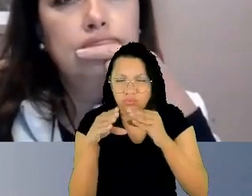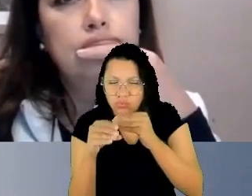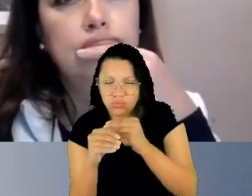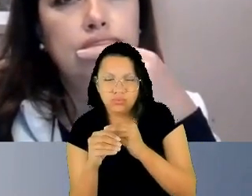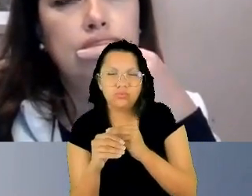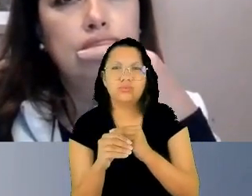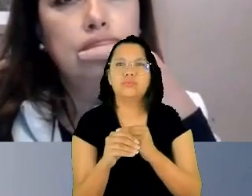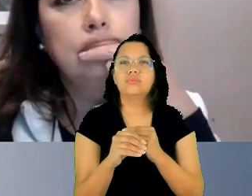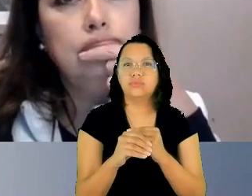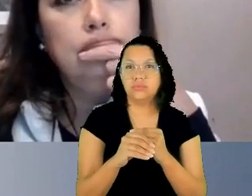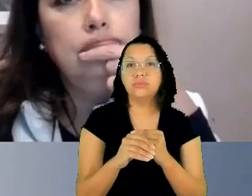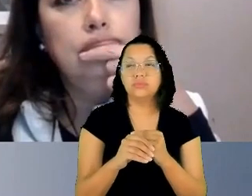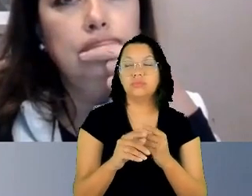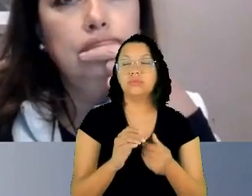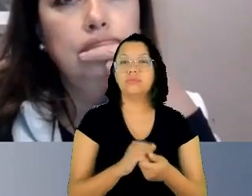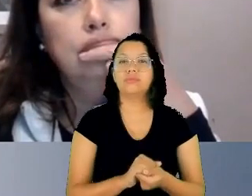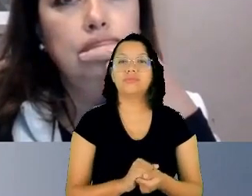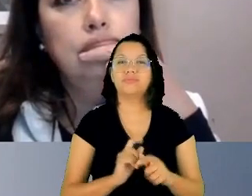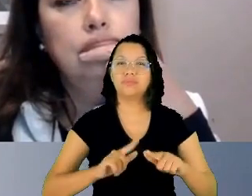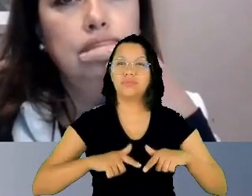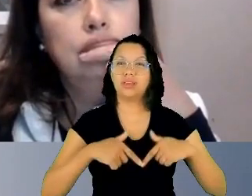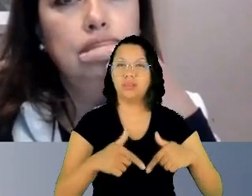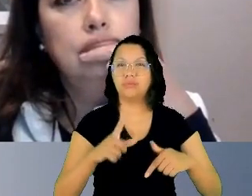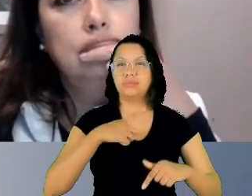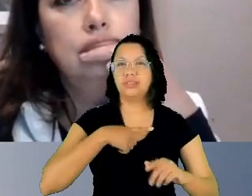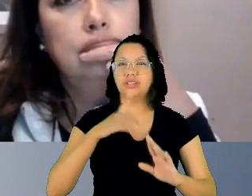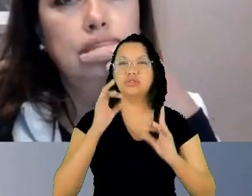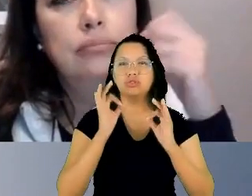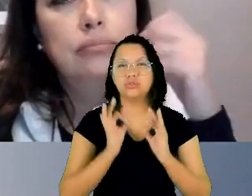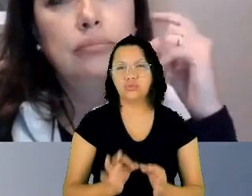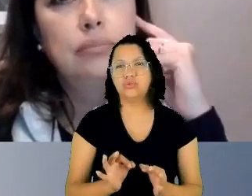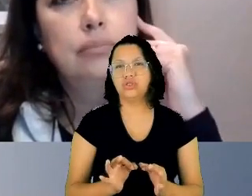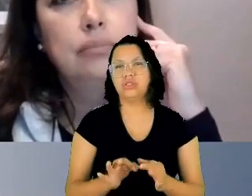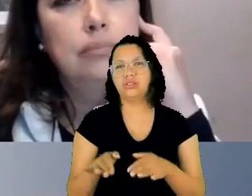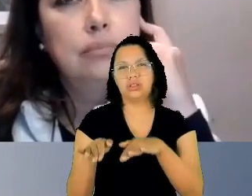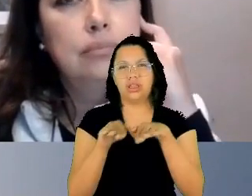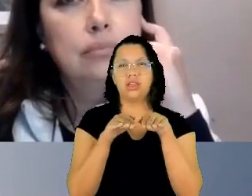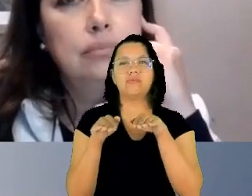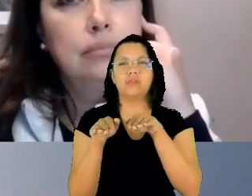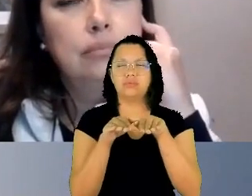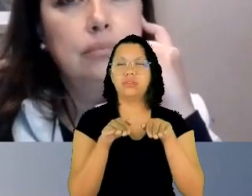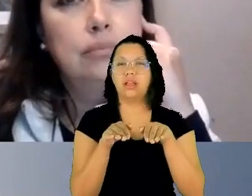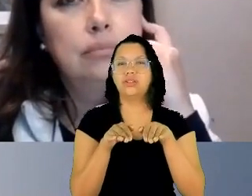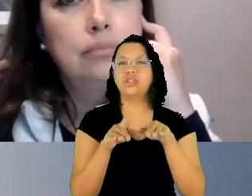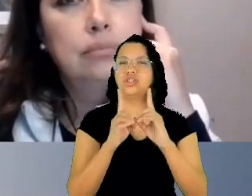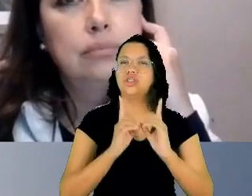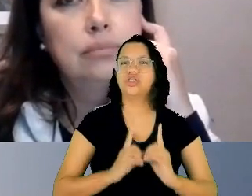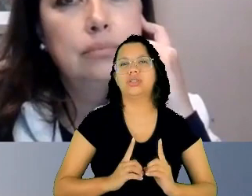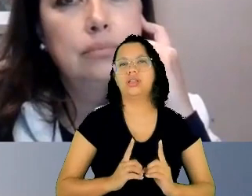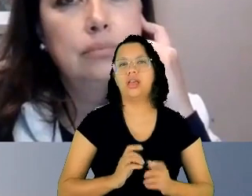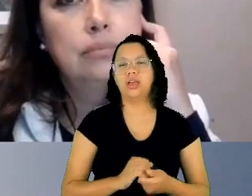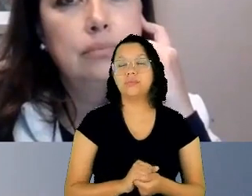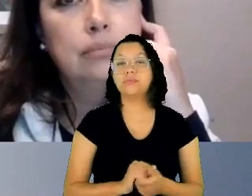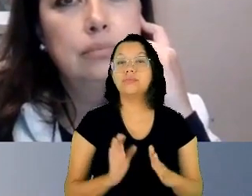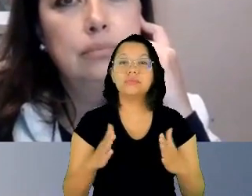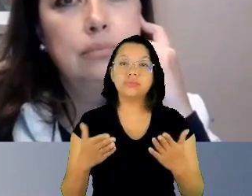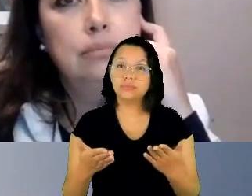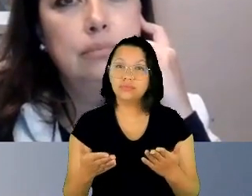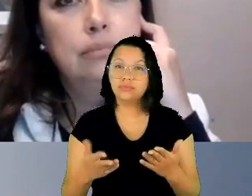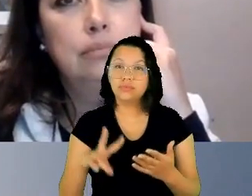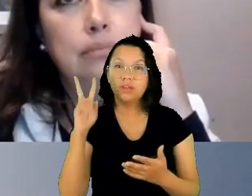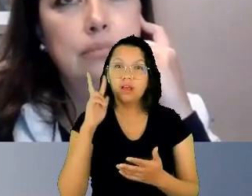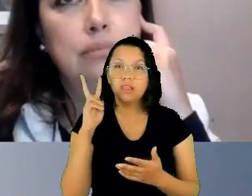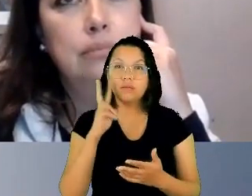luta por justiça, por igualdade, por dignidade. E aí, eu lembro todo o idioma da alteridade,